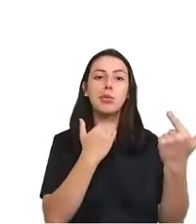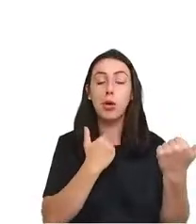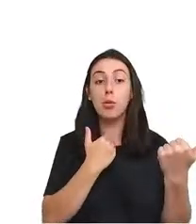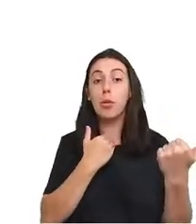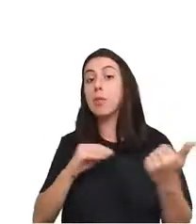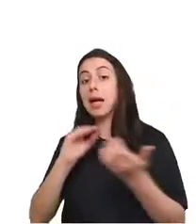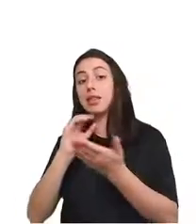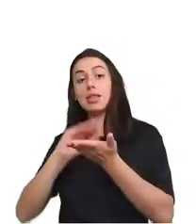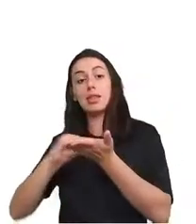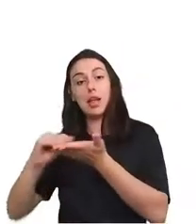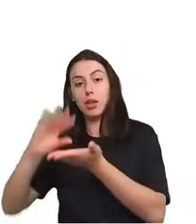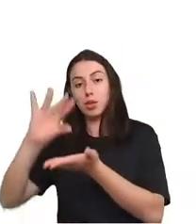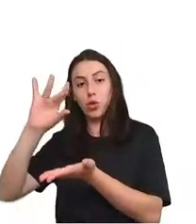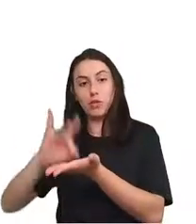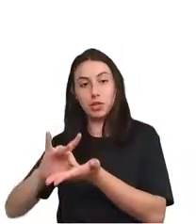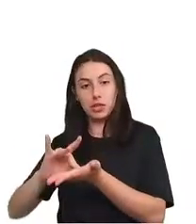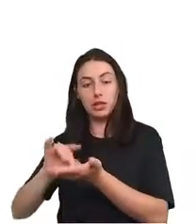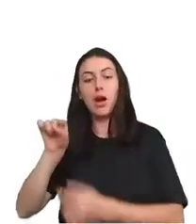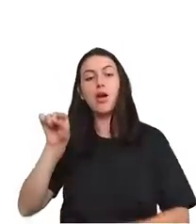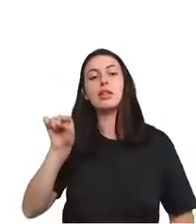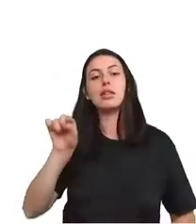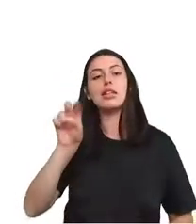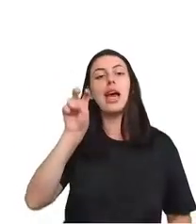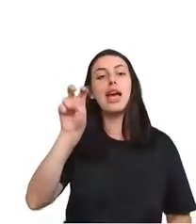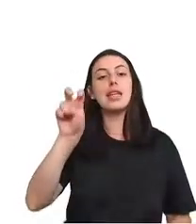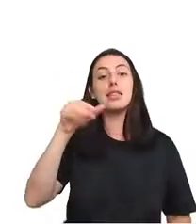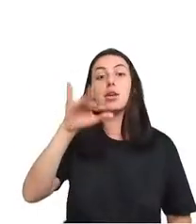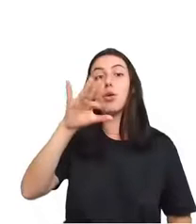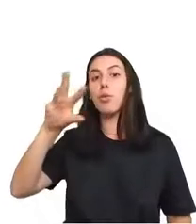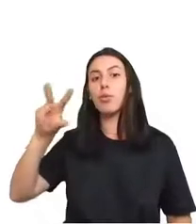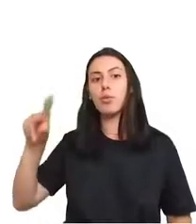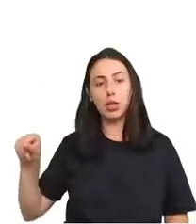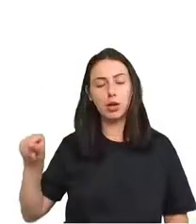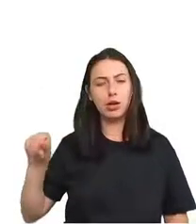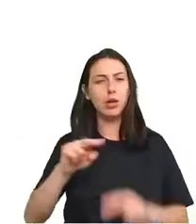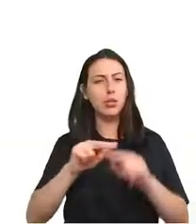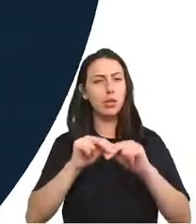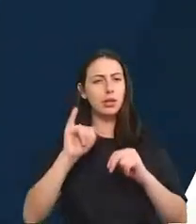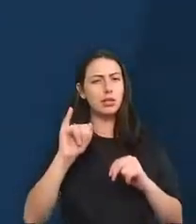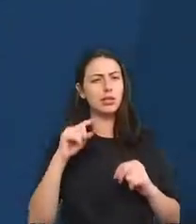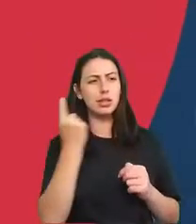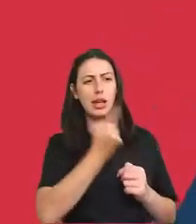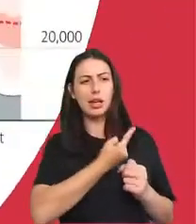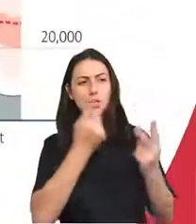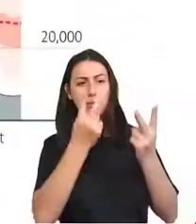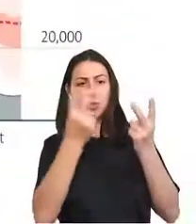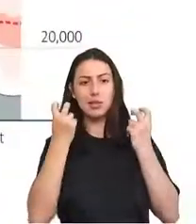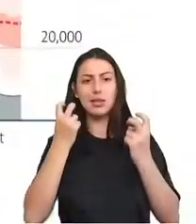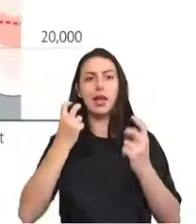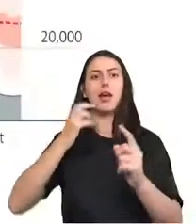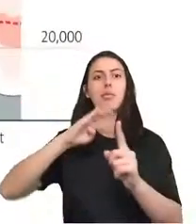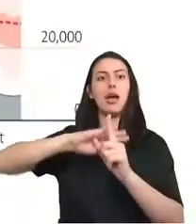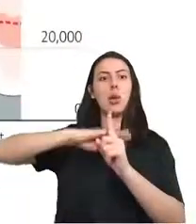Isso é duas a quatro vezes mais, se levarmos em conta a incerteza desses cálculos.